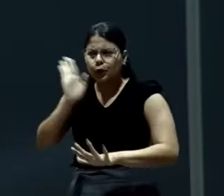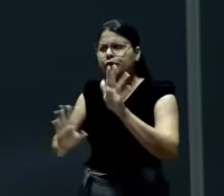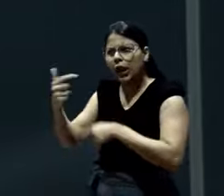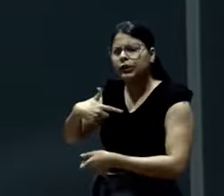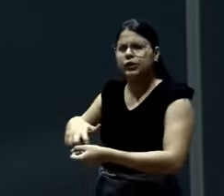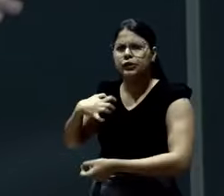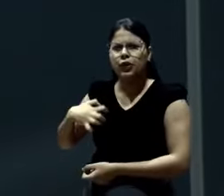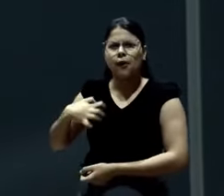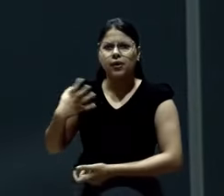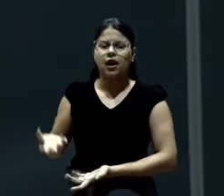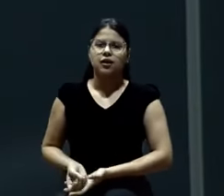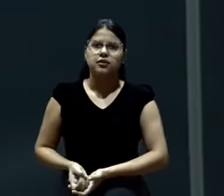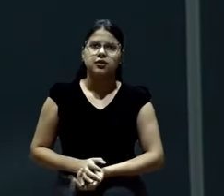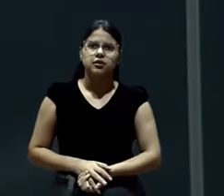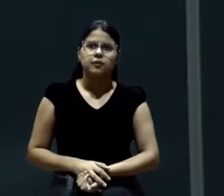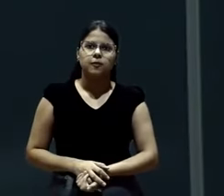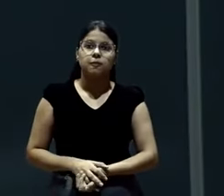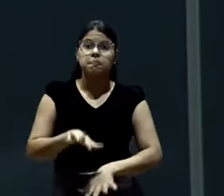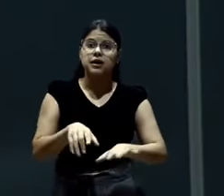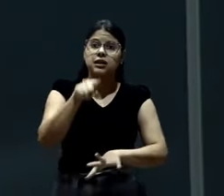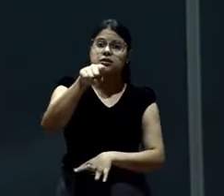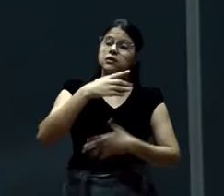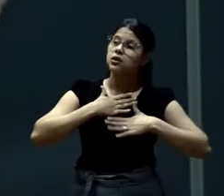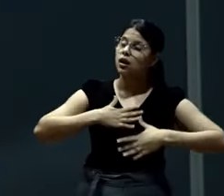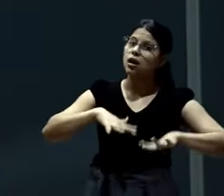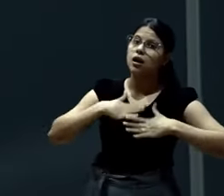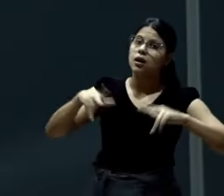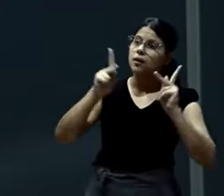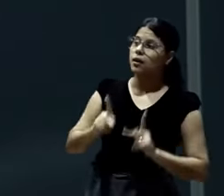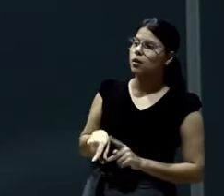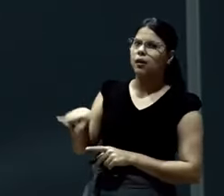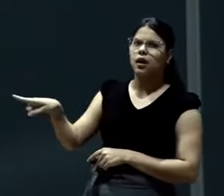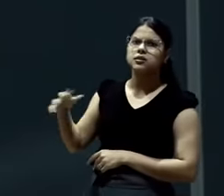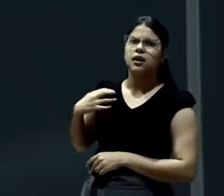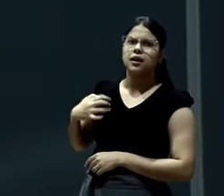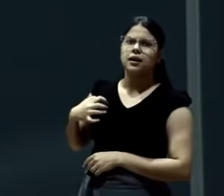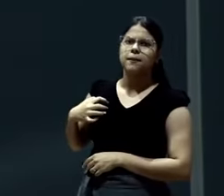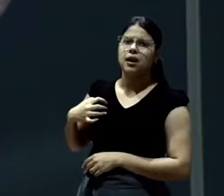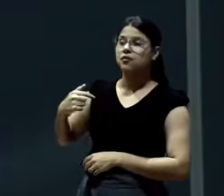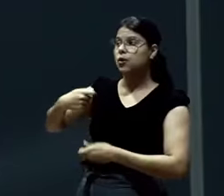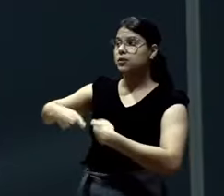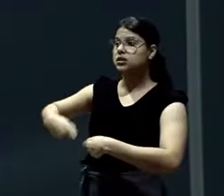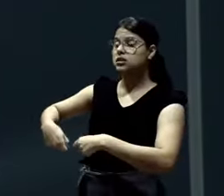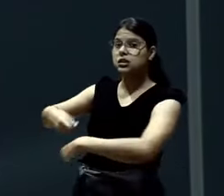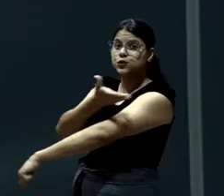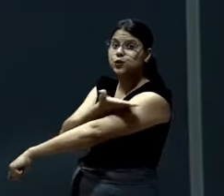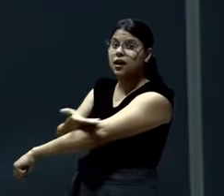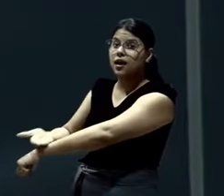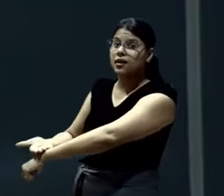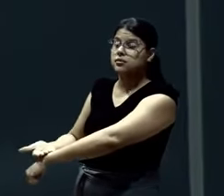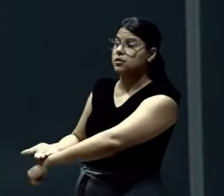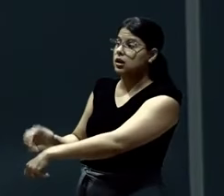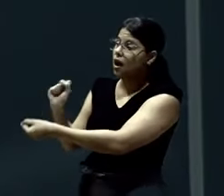Que o teu irmão vai estar sim. E você vai estar 100%. Faz respeito os 10% dele daquele dia. Vai passar.